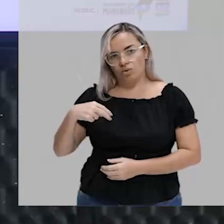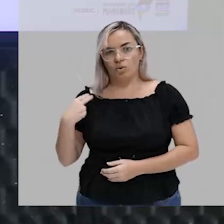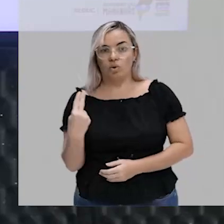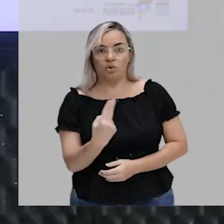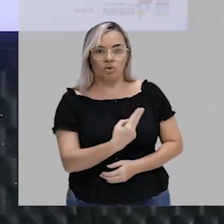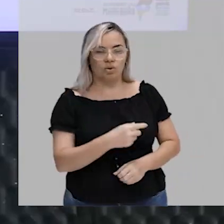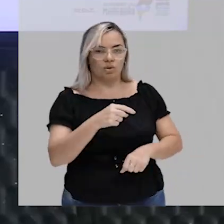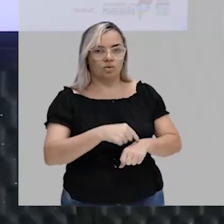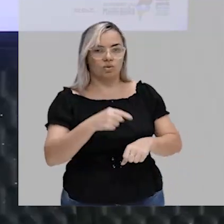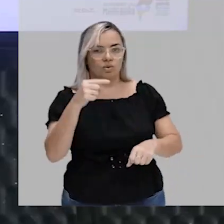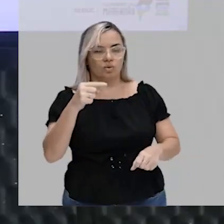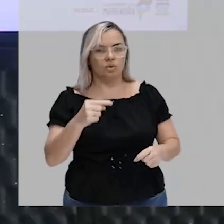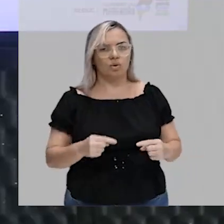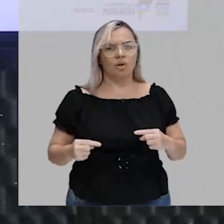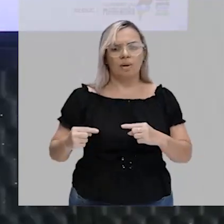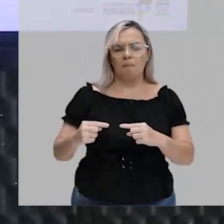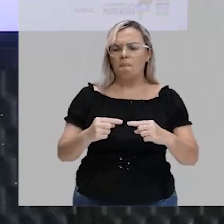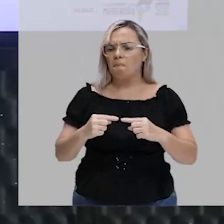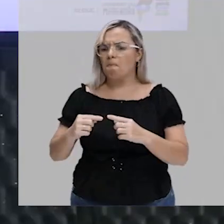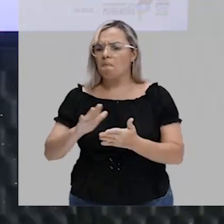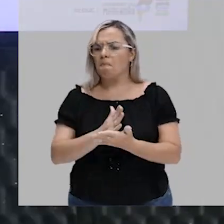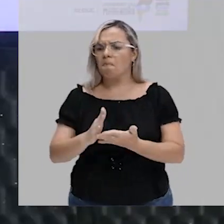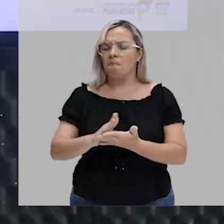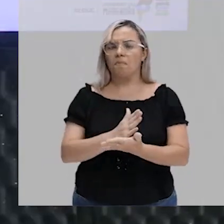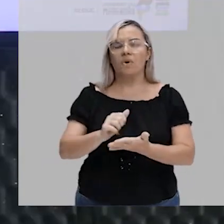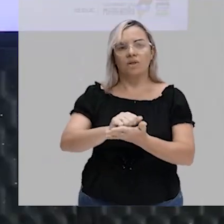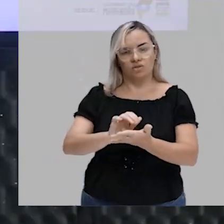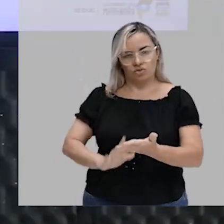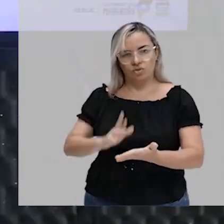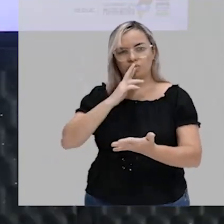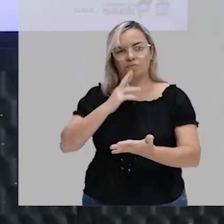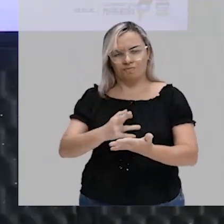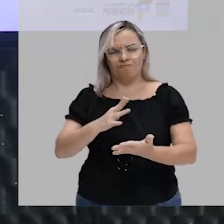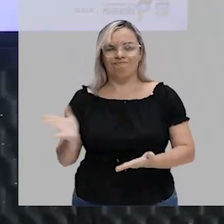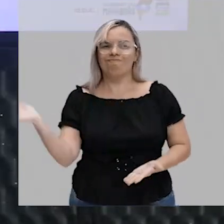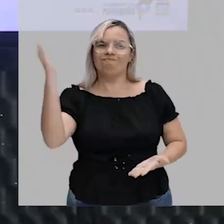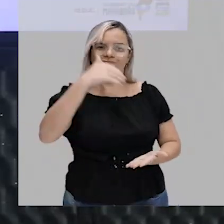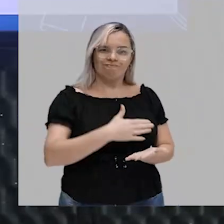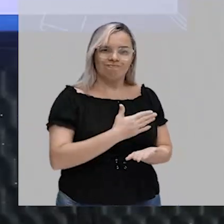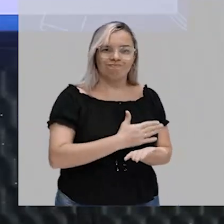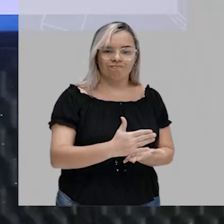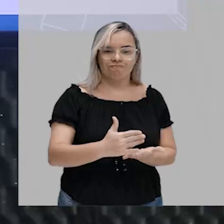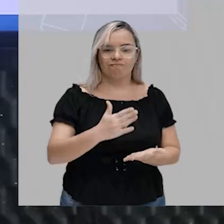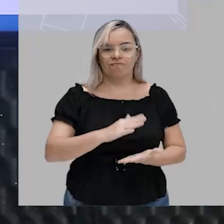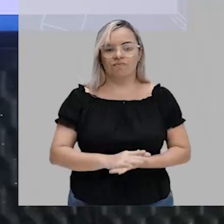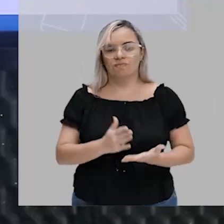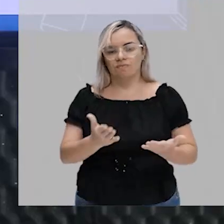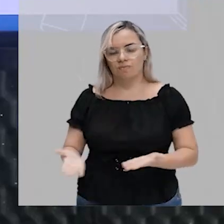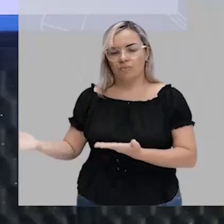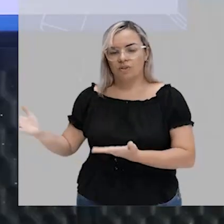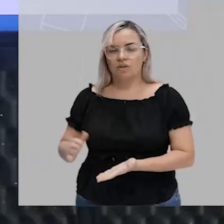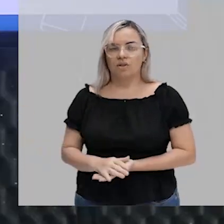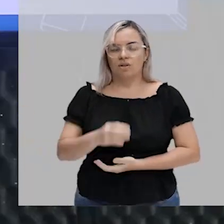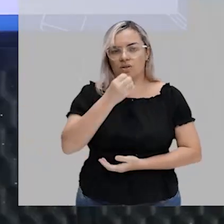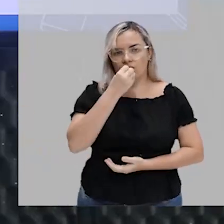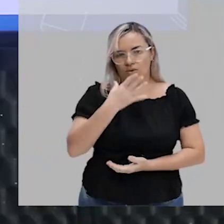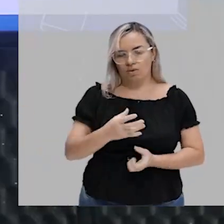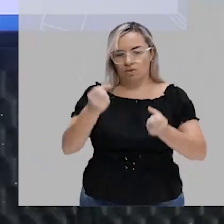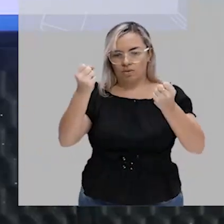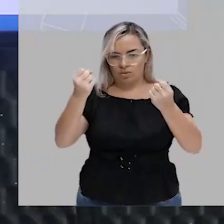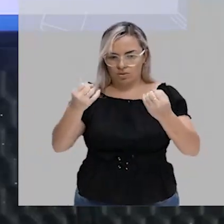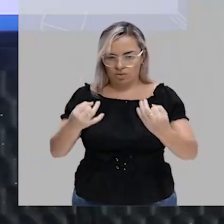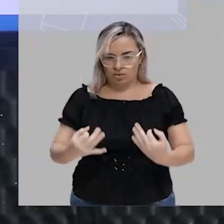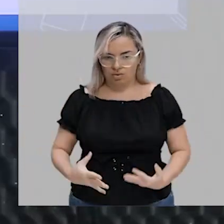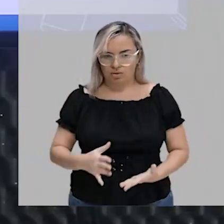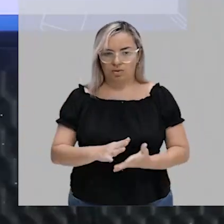momento, primeiro contato com alguns exercícios resolvidos. Bora começar? Olha só. Bom, como eu disse para você, tá? Sempre